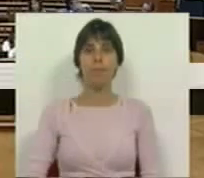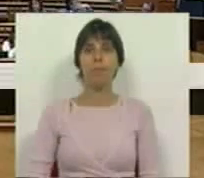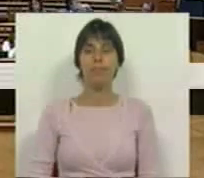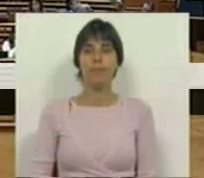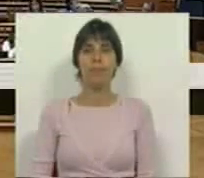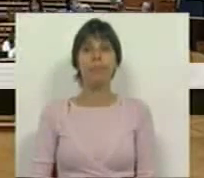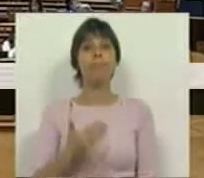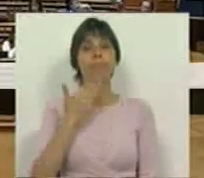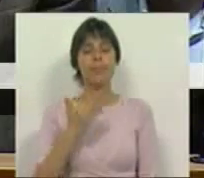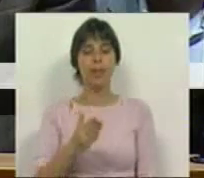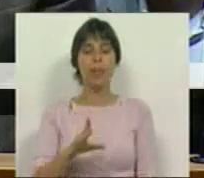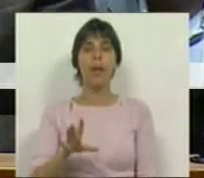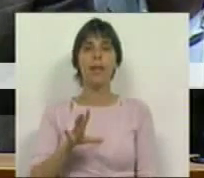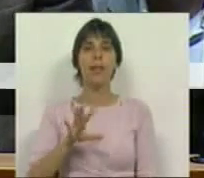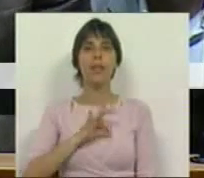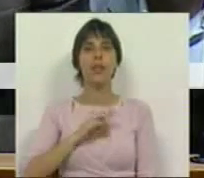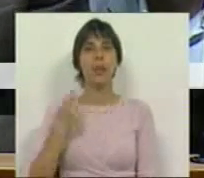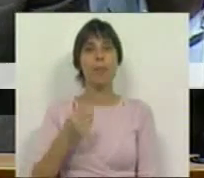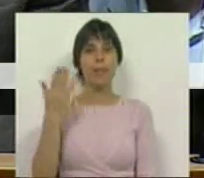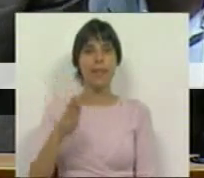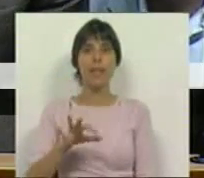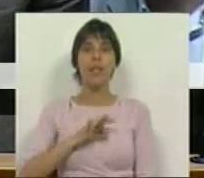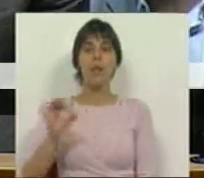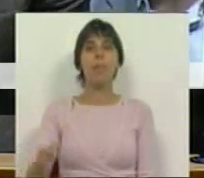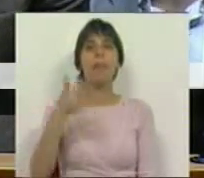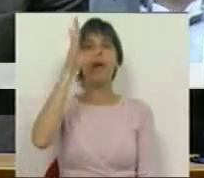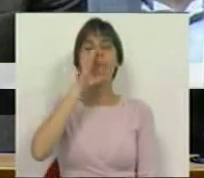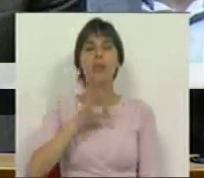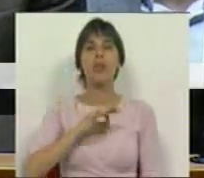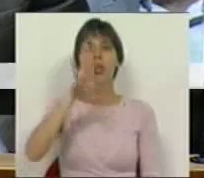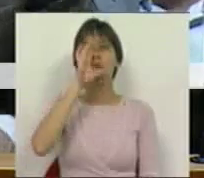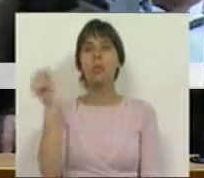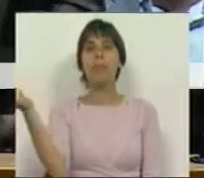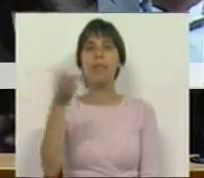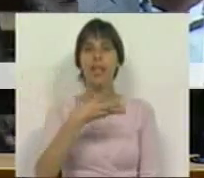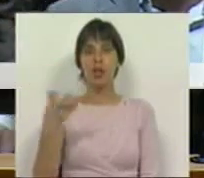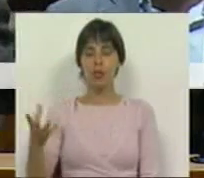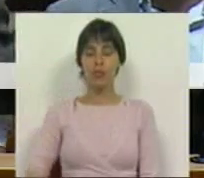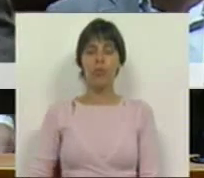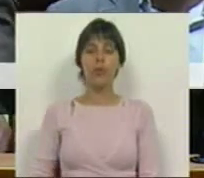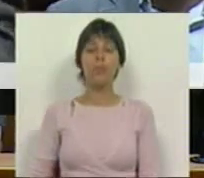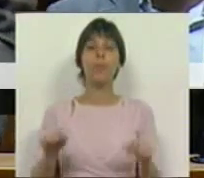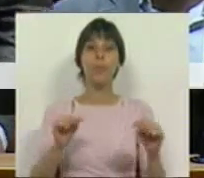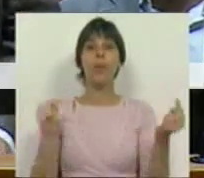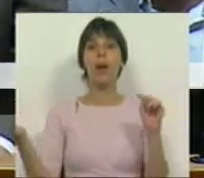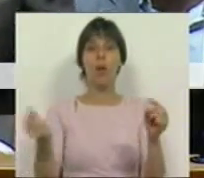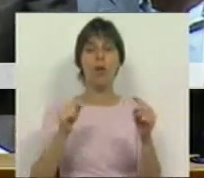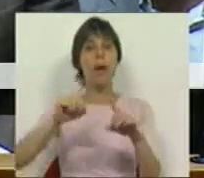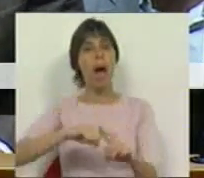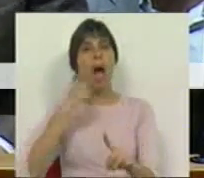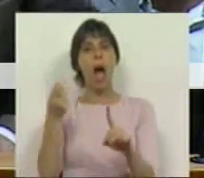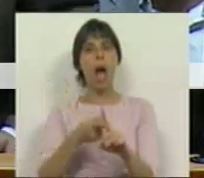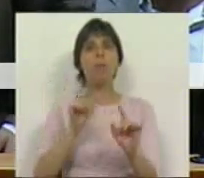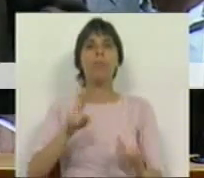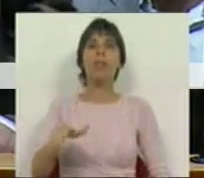Muito obrigado, Sr. Presidente, Sr. Primeiro-Ministro, Srs. Ministros. Este é o debate anual